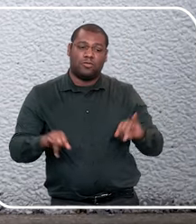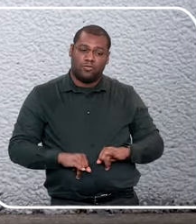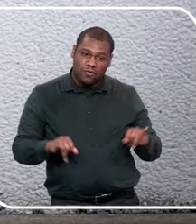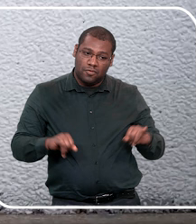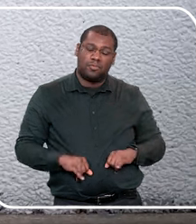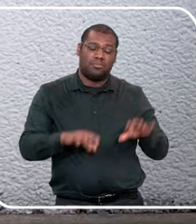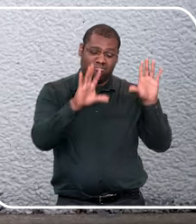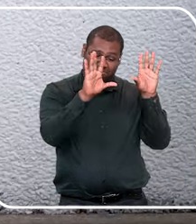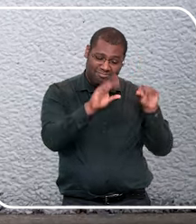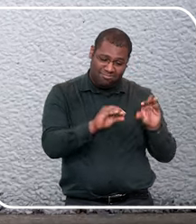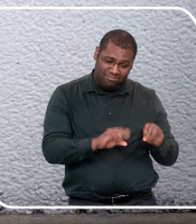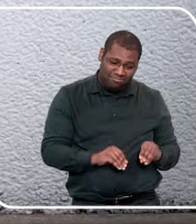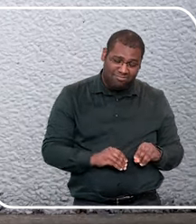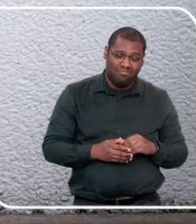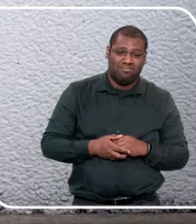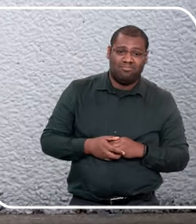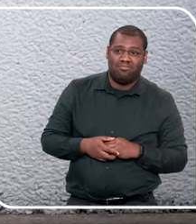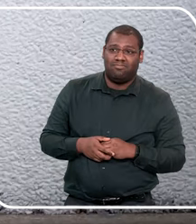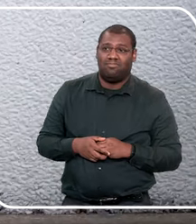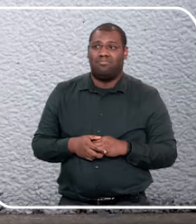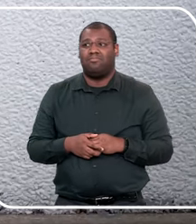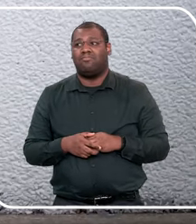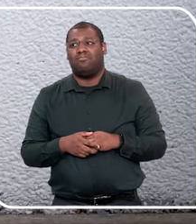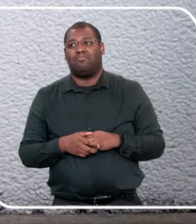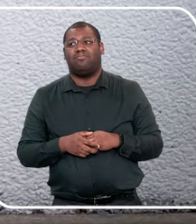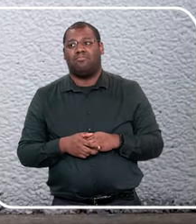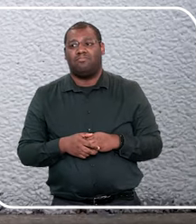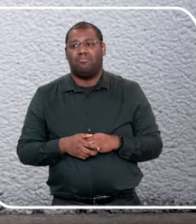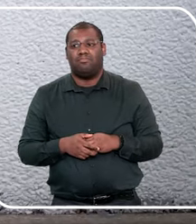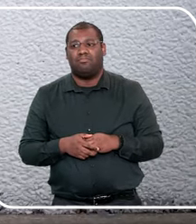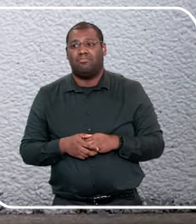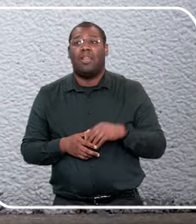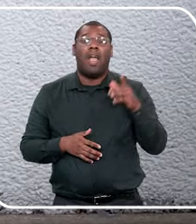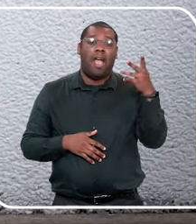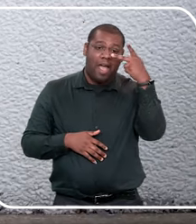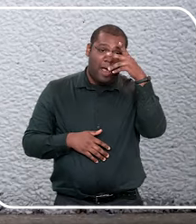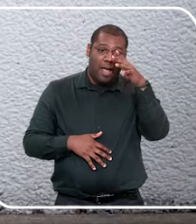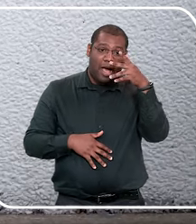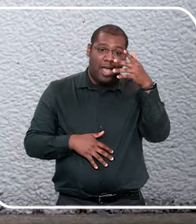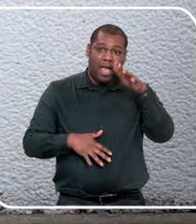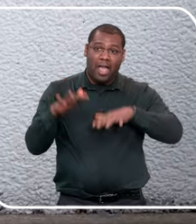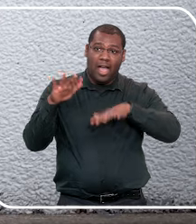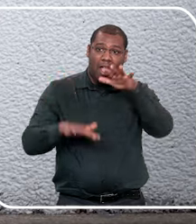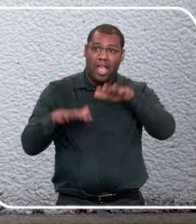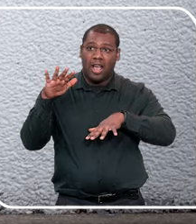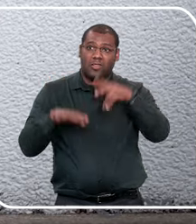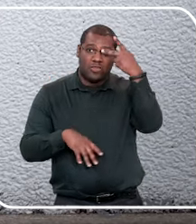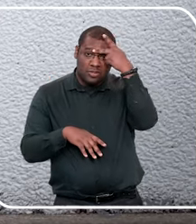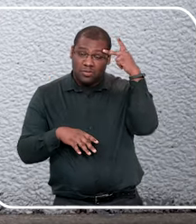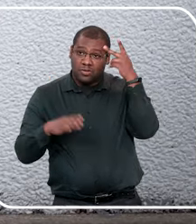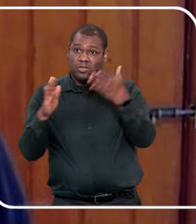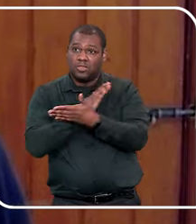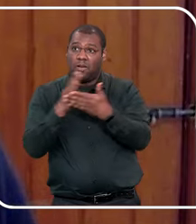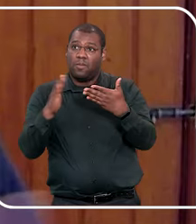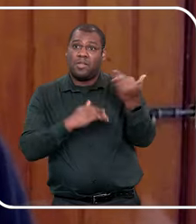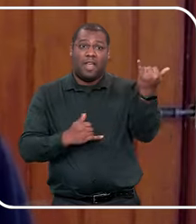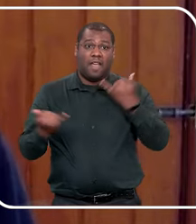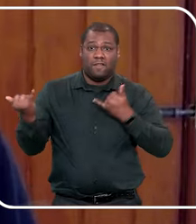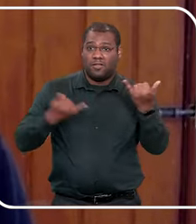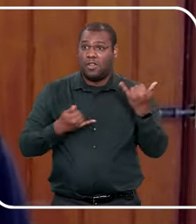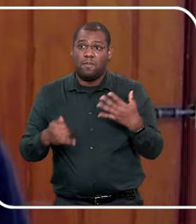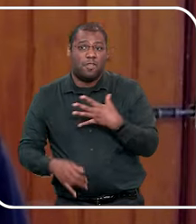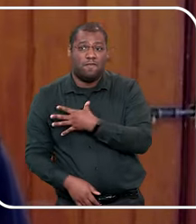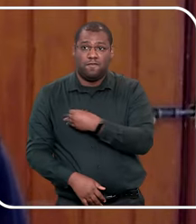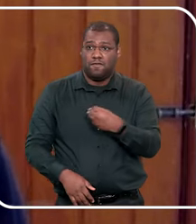alguém vem me reclamar do comportamento de uma criança que tá correndo, pulando, meu filho não para, meu filho, eu falo que bom, que bom, não precisa se